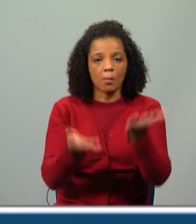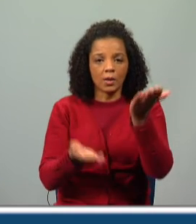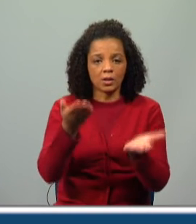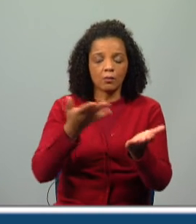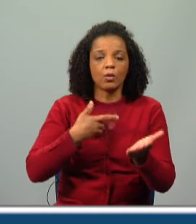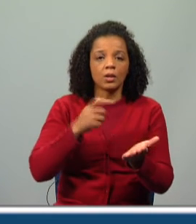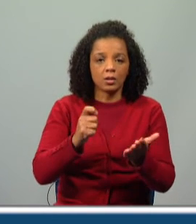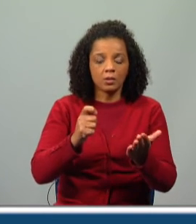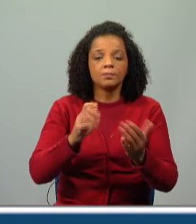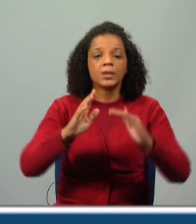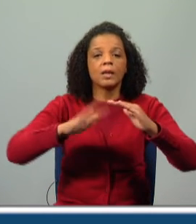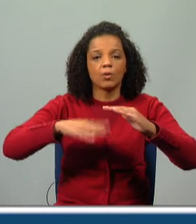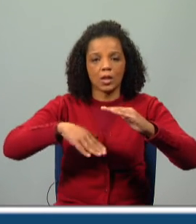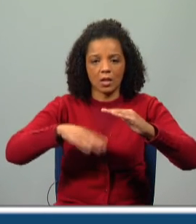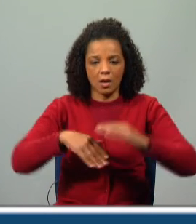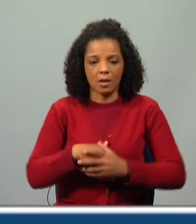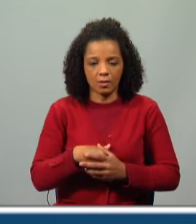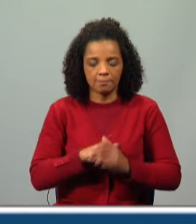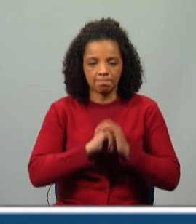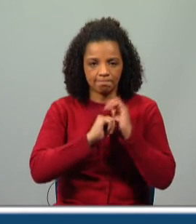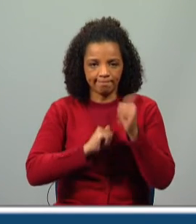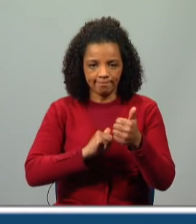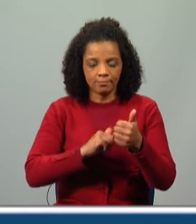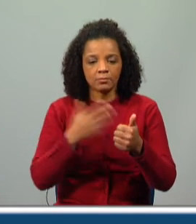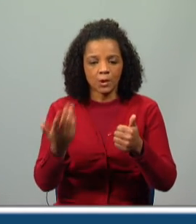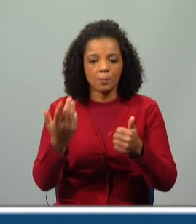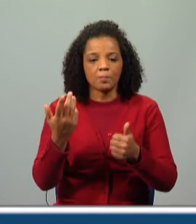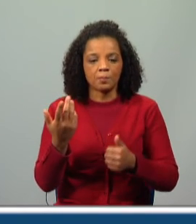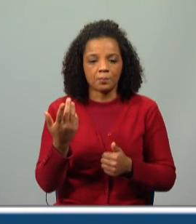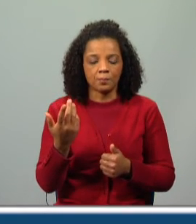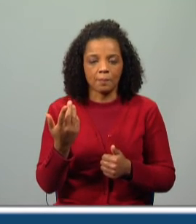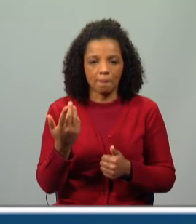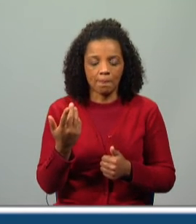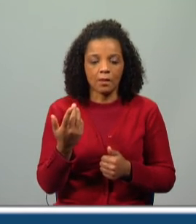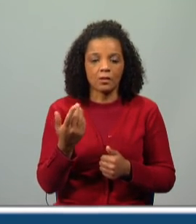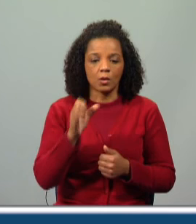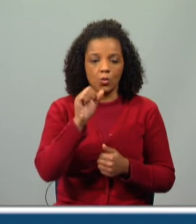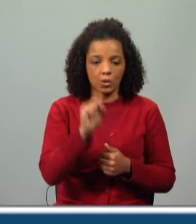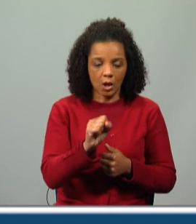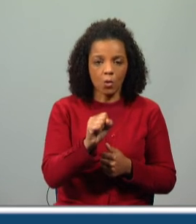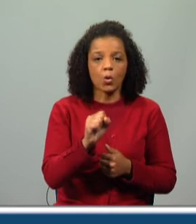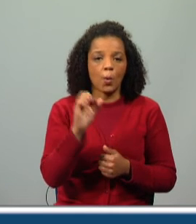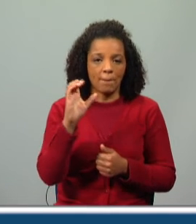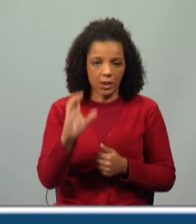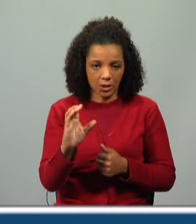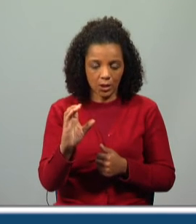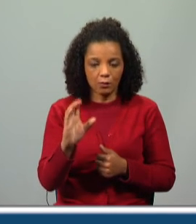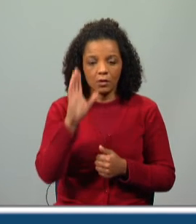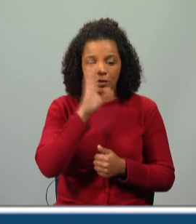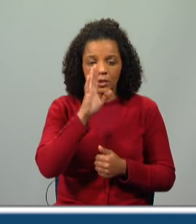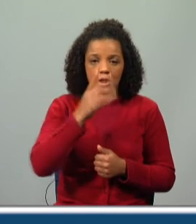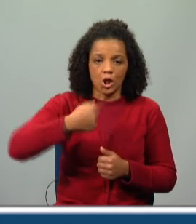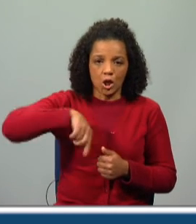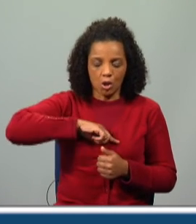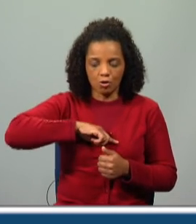inferioridade. Exatamente. Então, temos aqui que o grau comparativo é quando estamos sempre a fazer